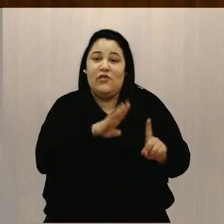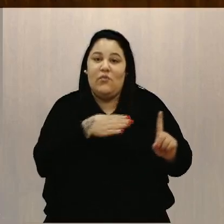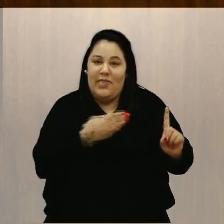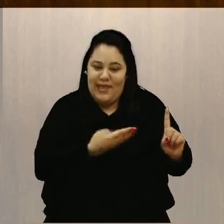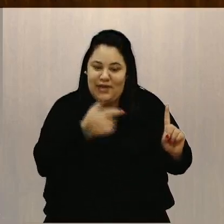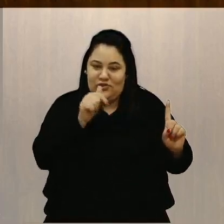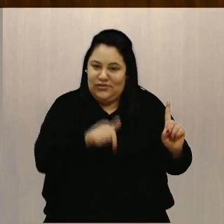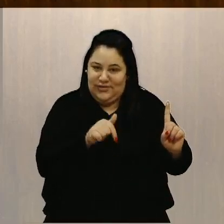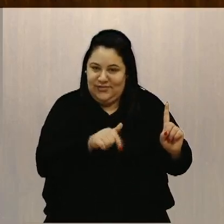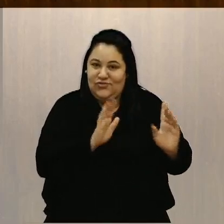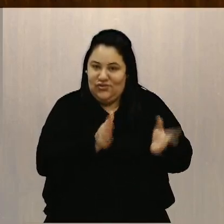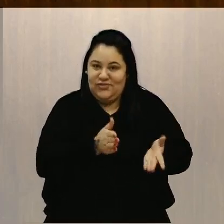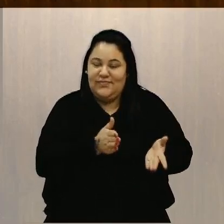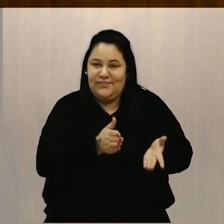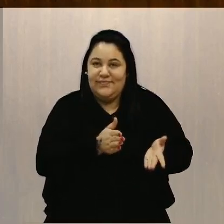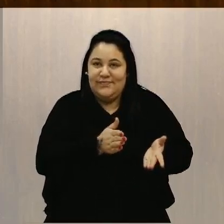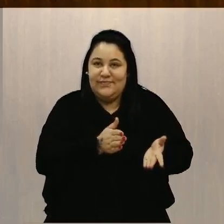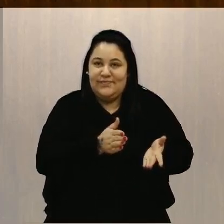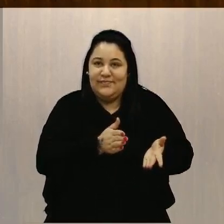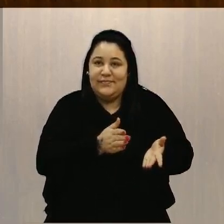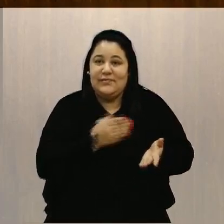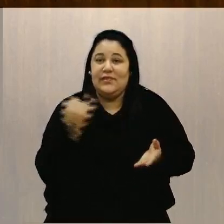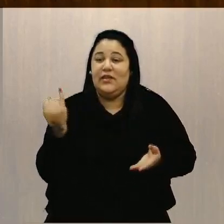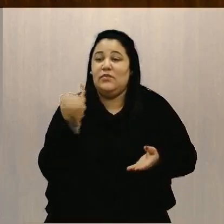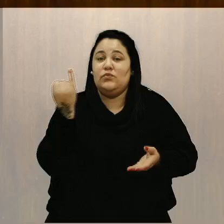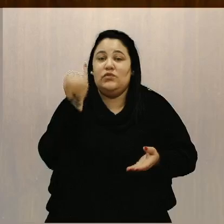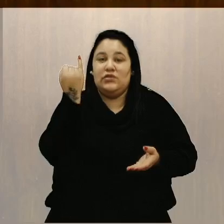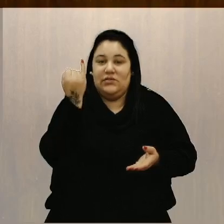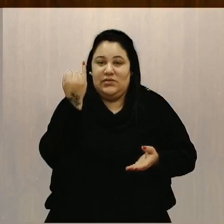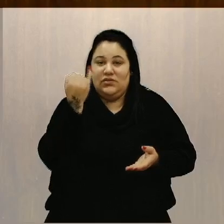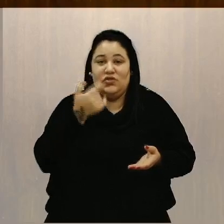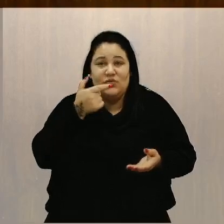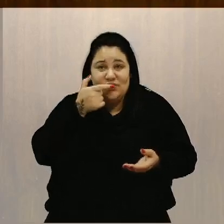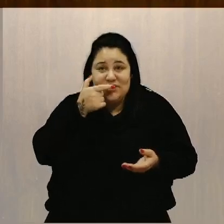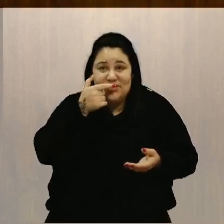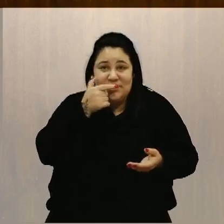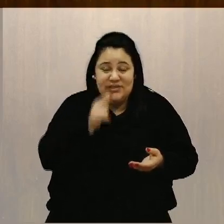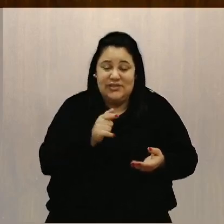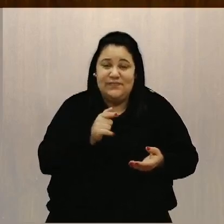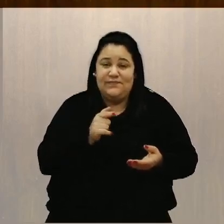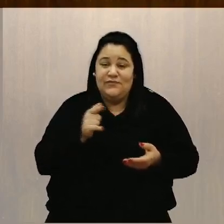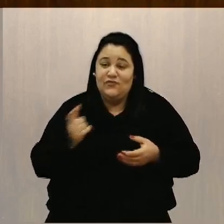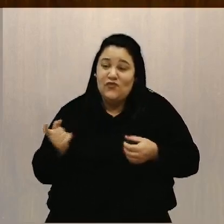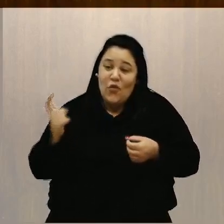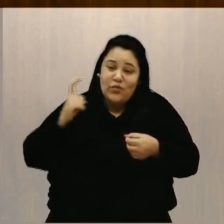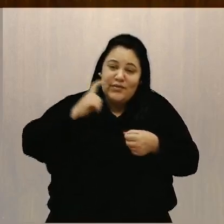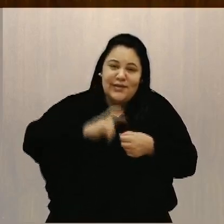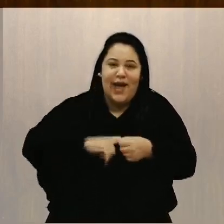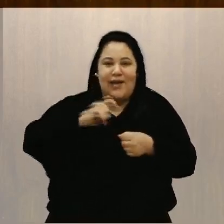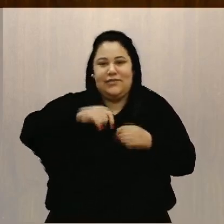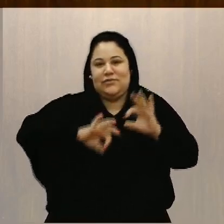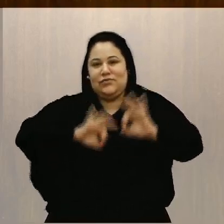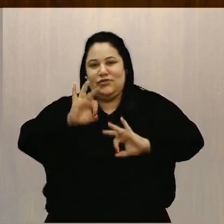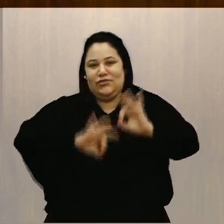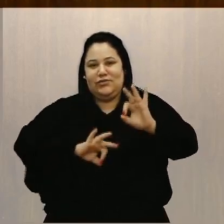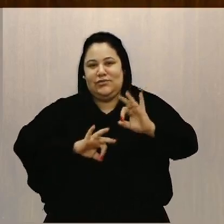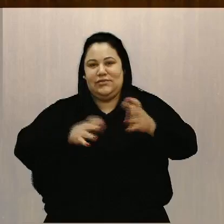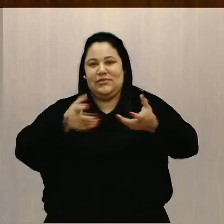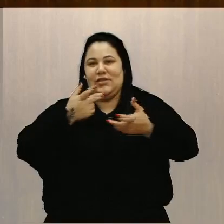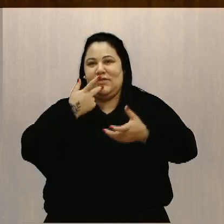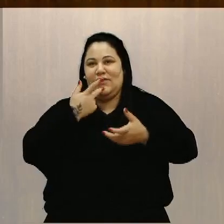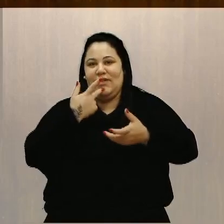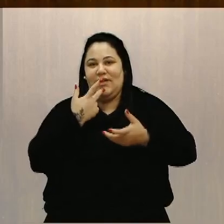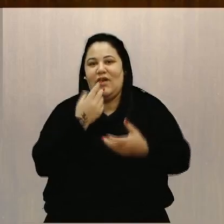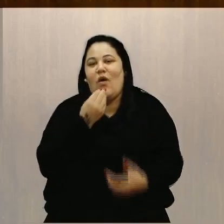aqui, e da importância de resgatar esse projeto, e quero dizer, assim, claro, a PEM,